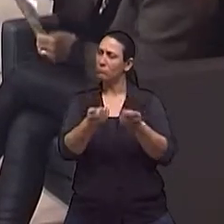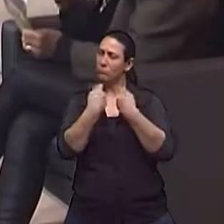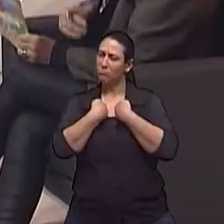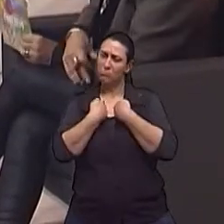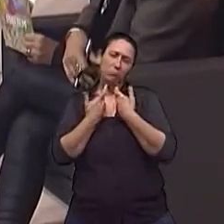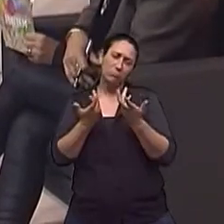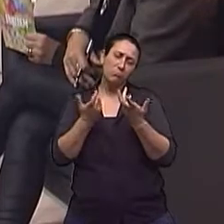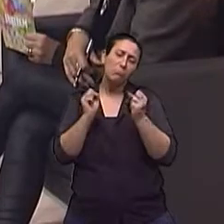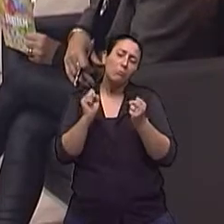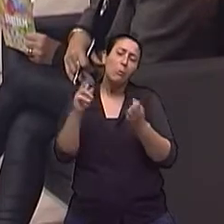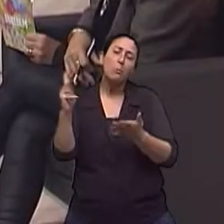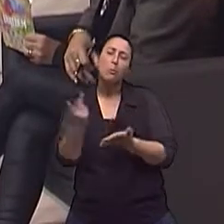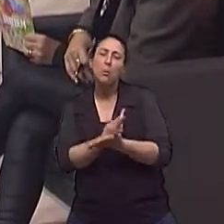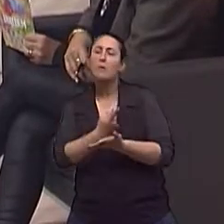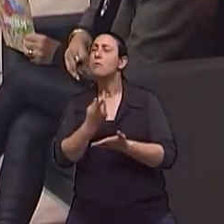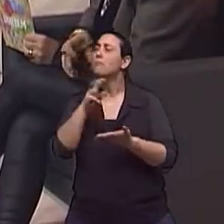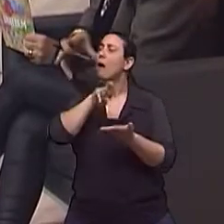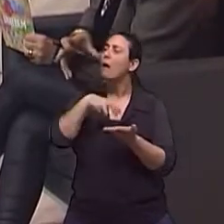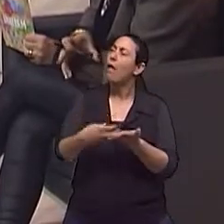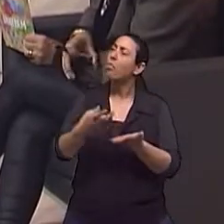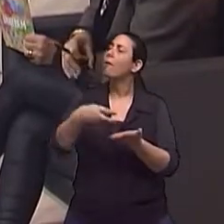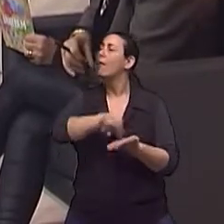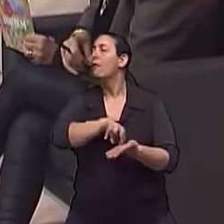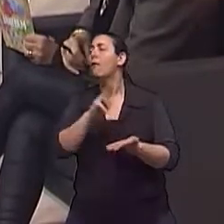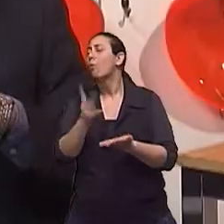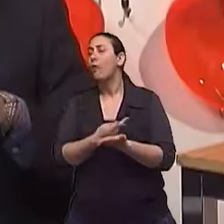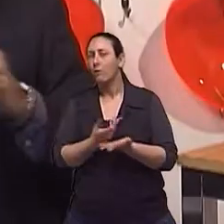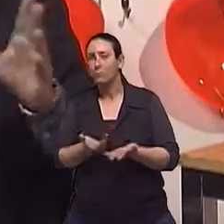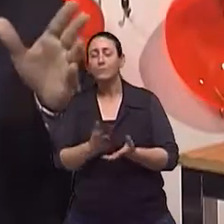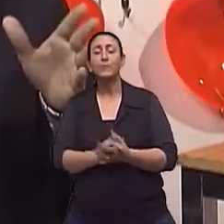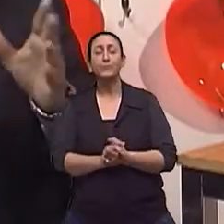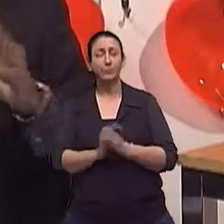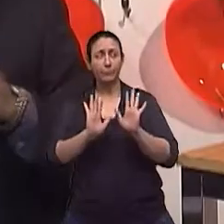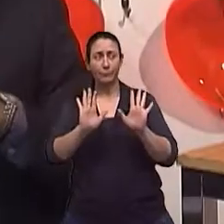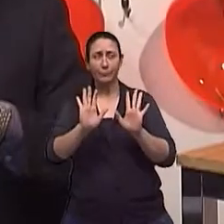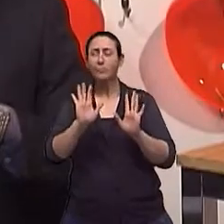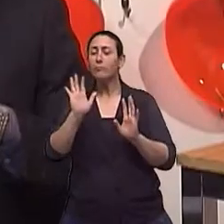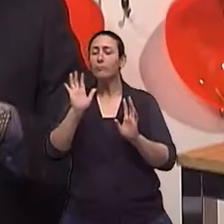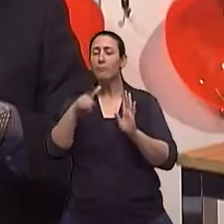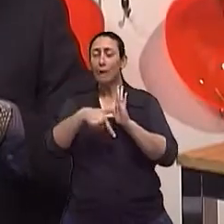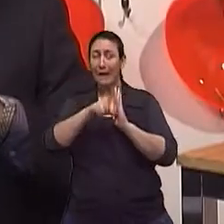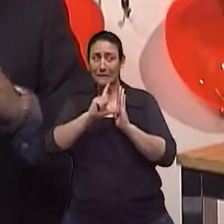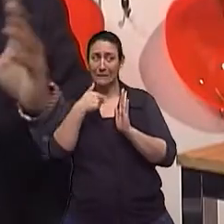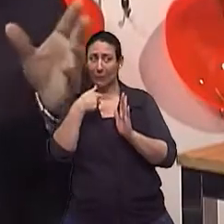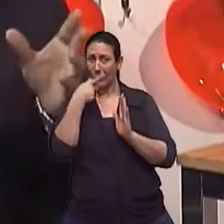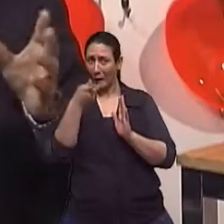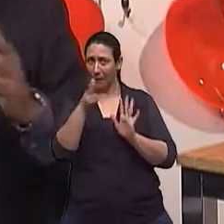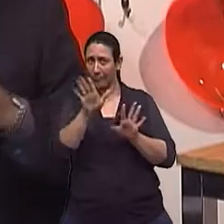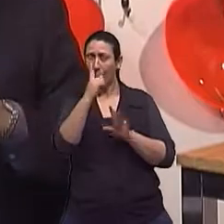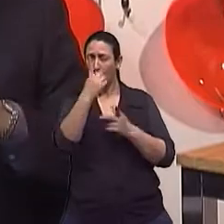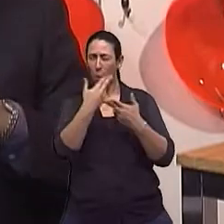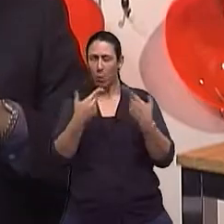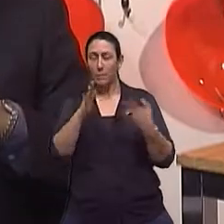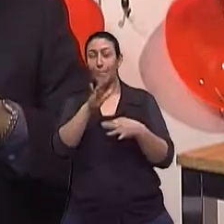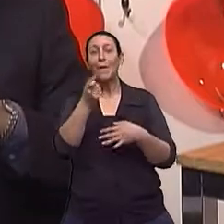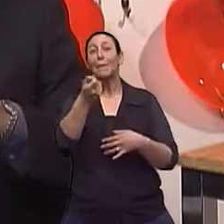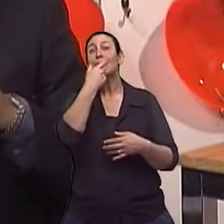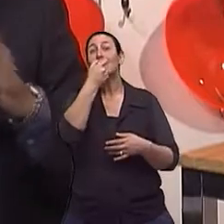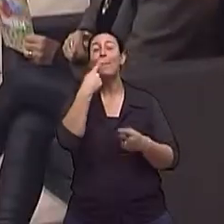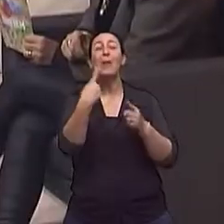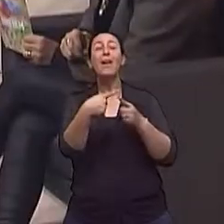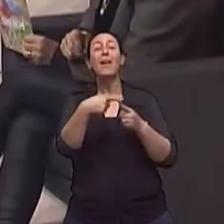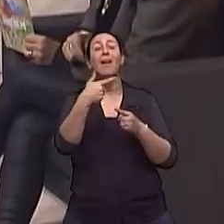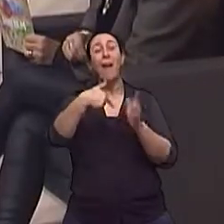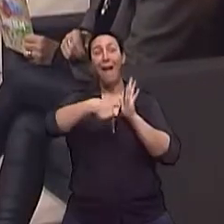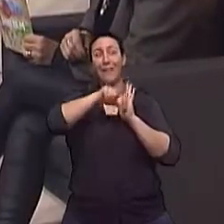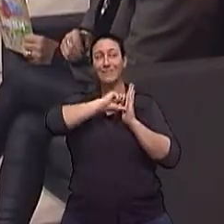possibilitar mais quedas, doutor? Claro. Antes de falar das doenças, Abel, eu só gostaria de complementar os medicamentos, né? Ah,